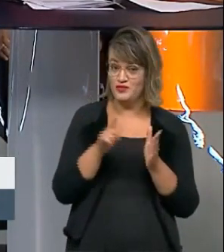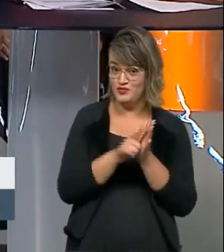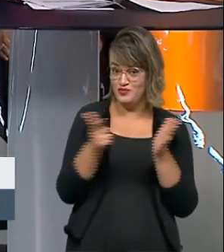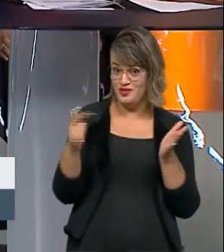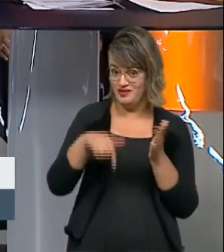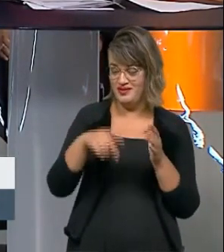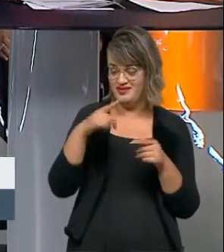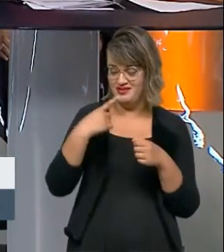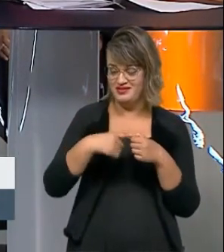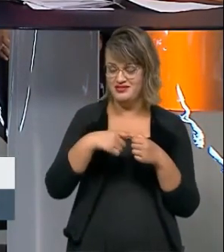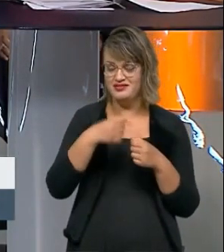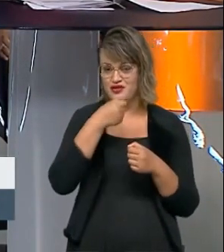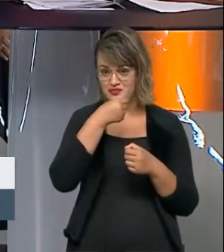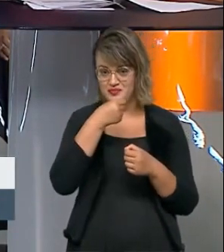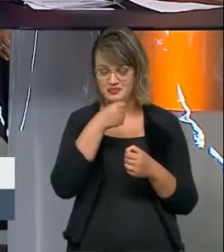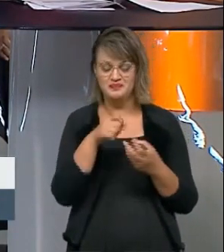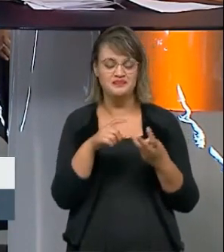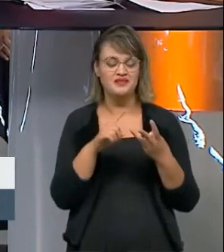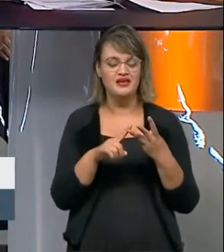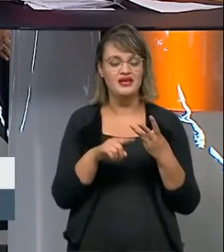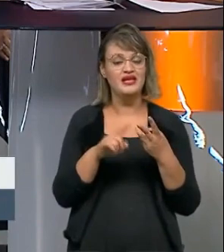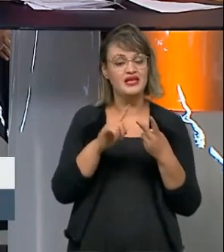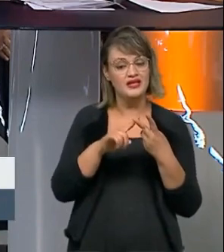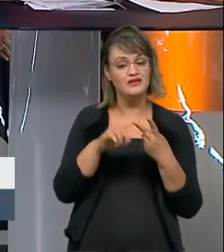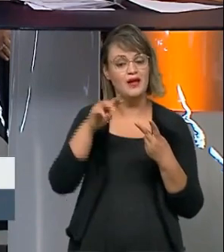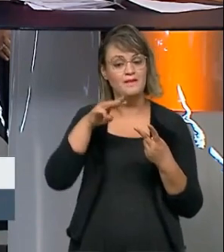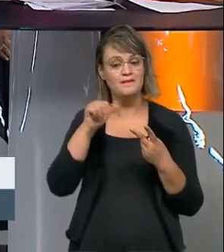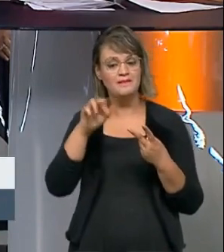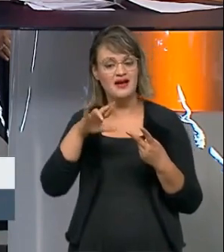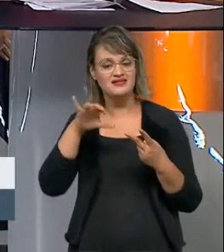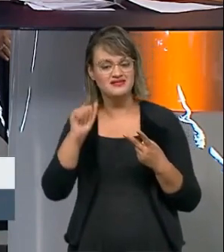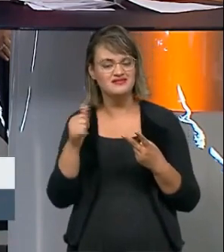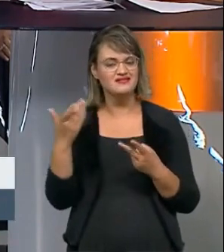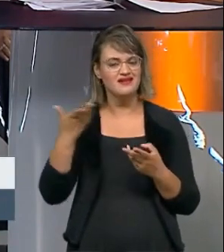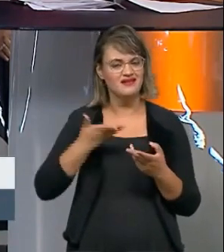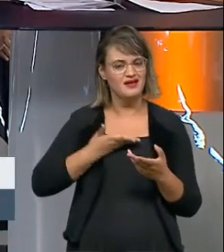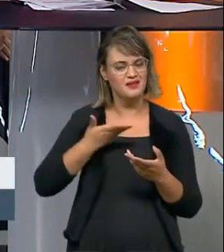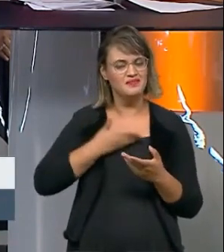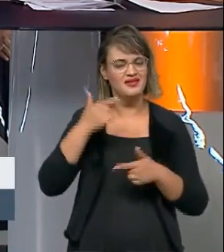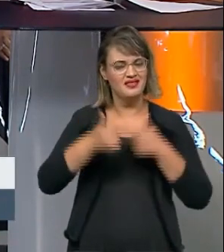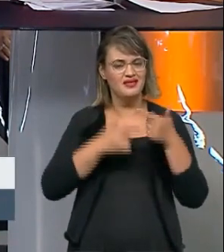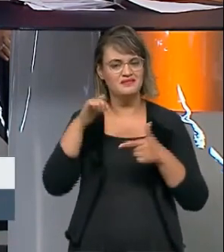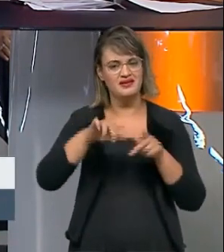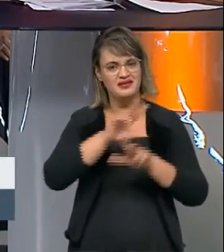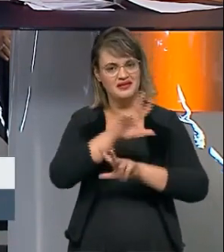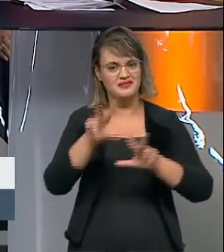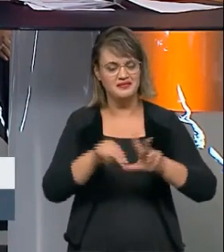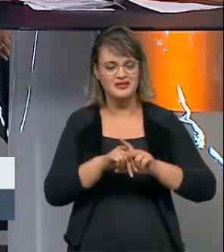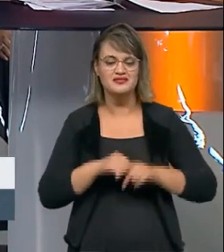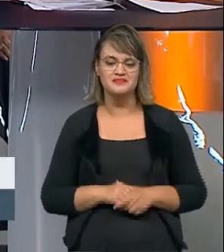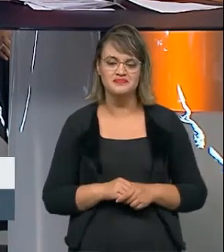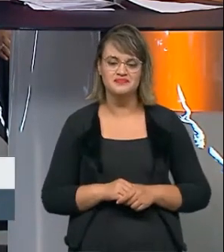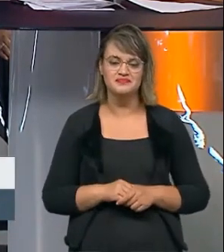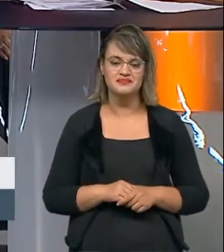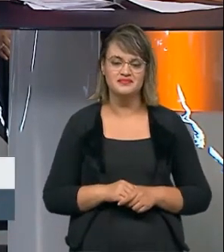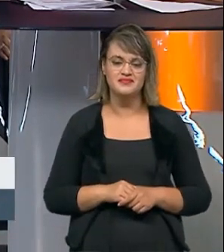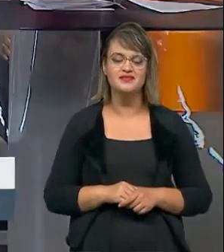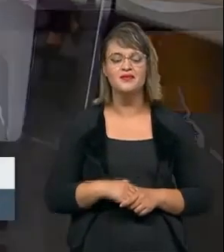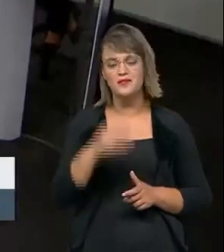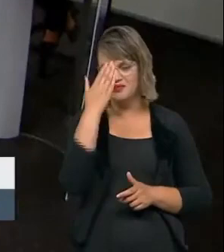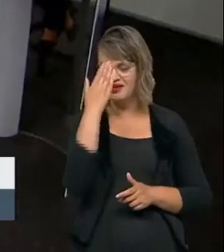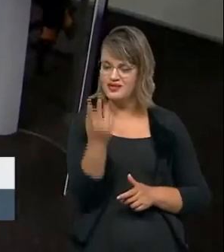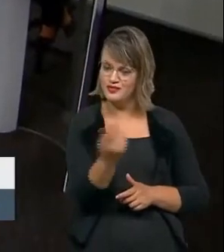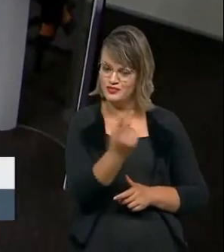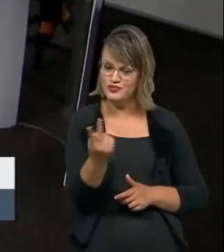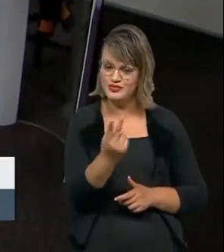Brasiliense, comentarista da Rede Vida e da repórter Márcia Fernandes, nossa colega aqui da TV Brasil e da Voz do Brasil. Muito